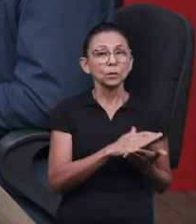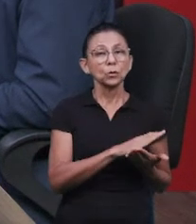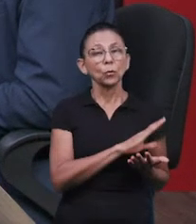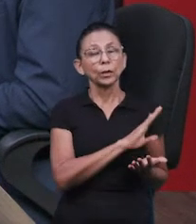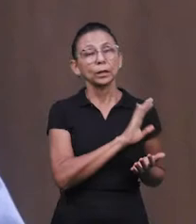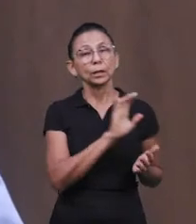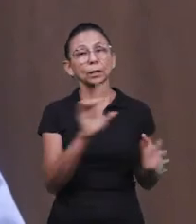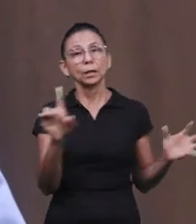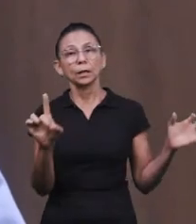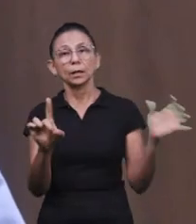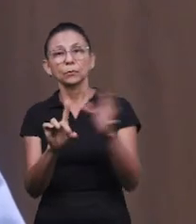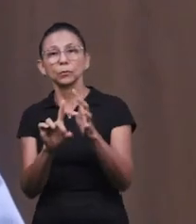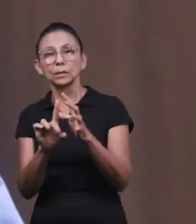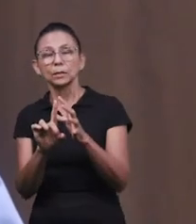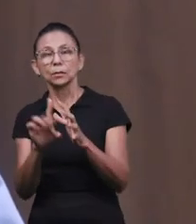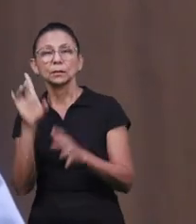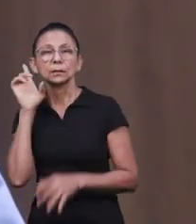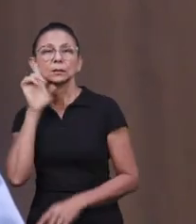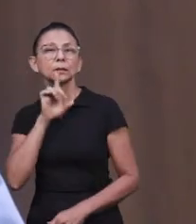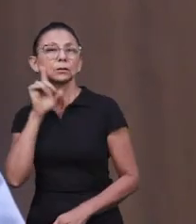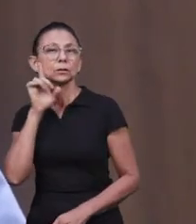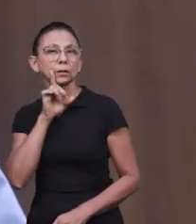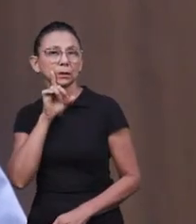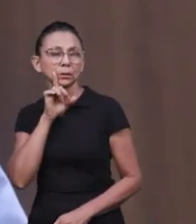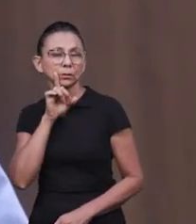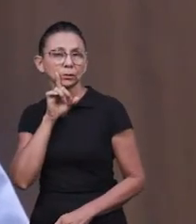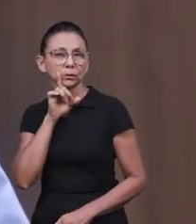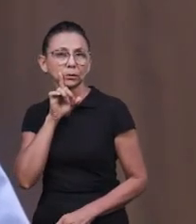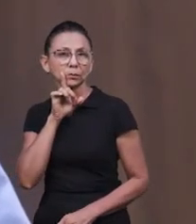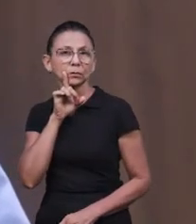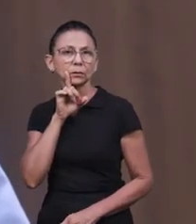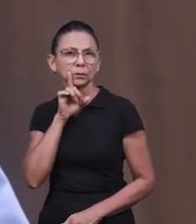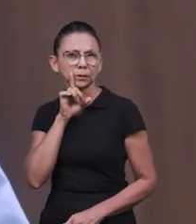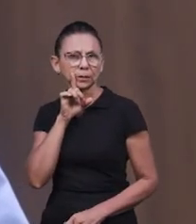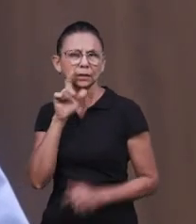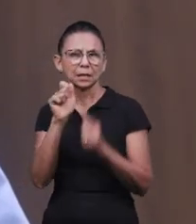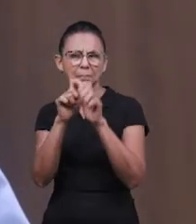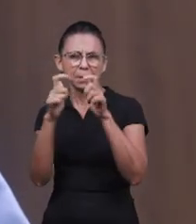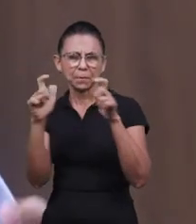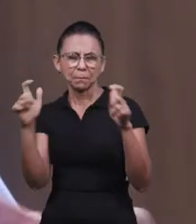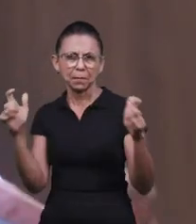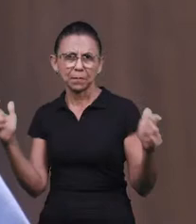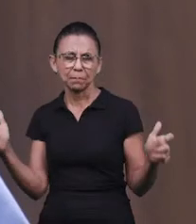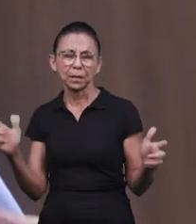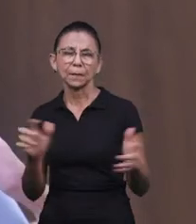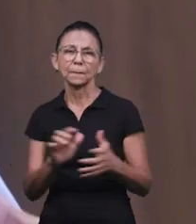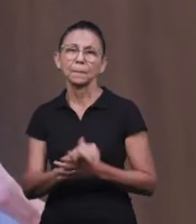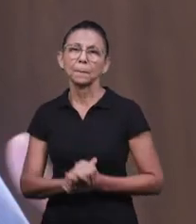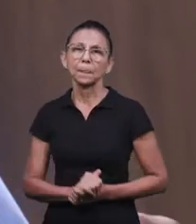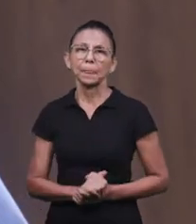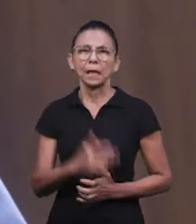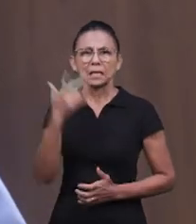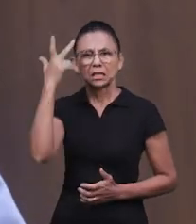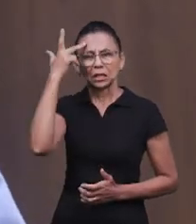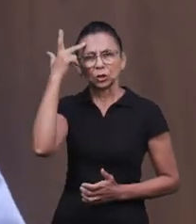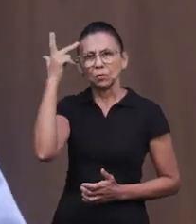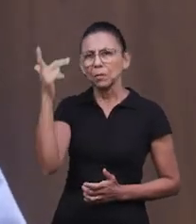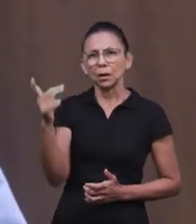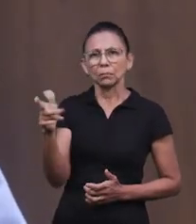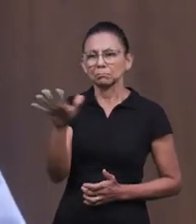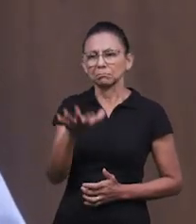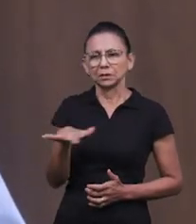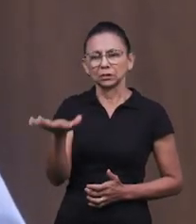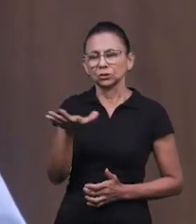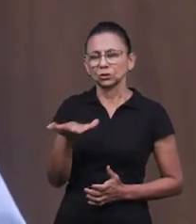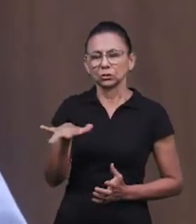tem o maior impacto, inclusive, no mundo e na rotina das pessoas